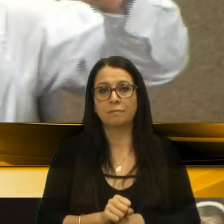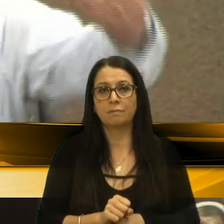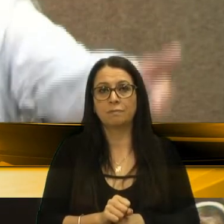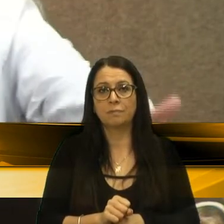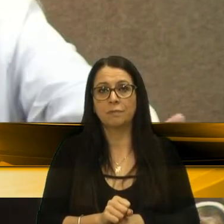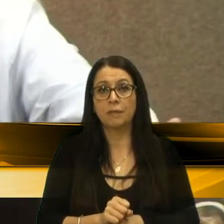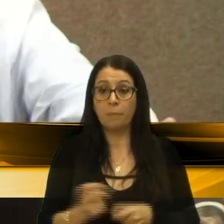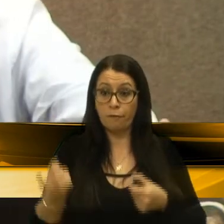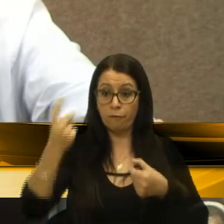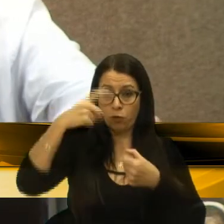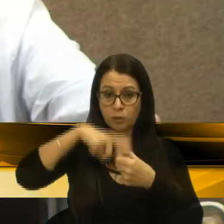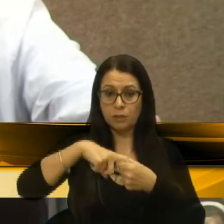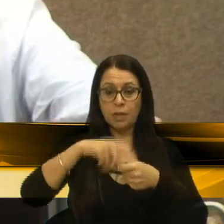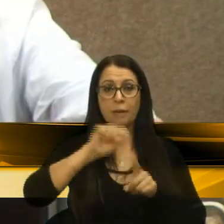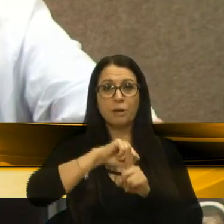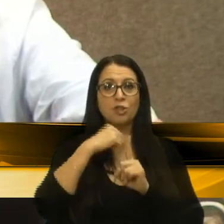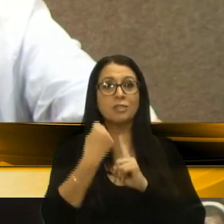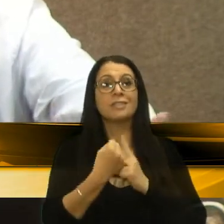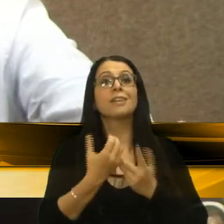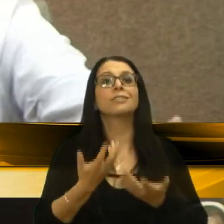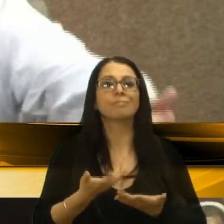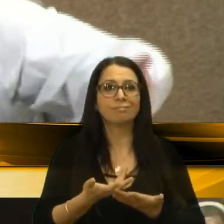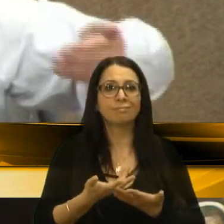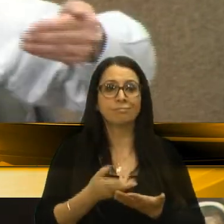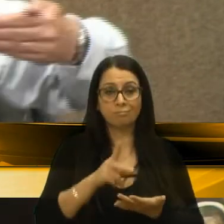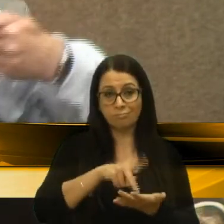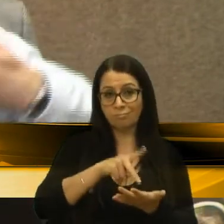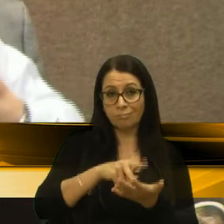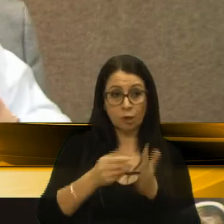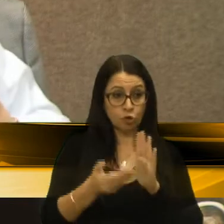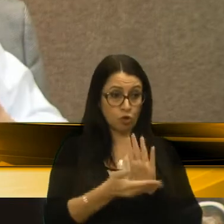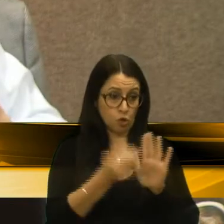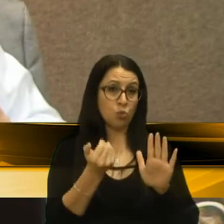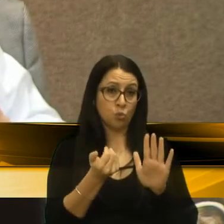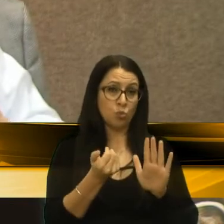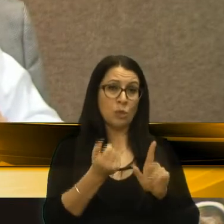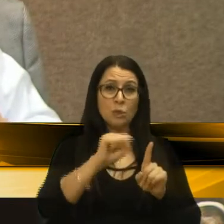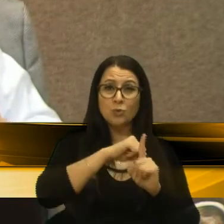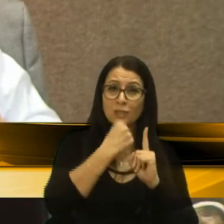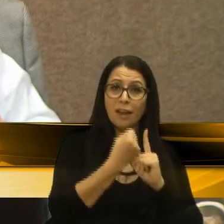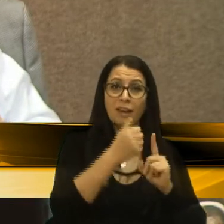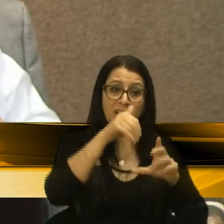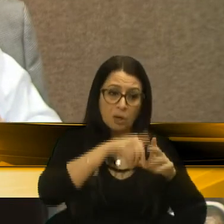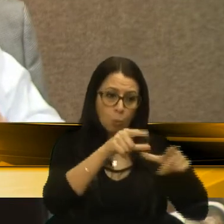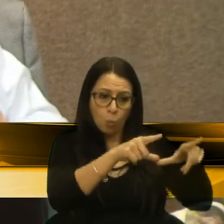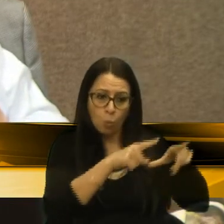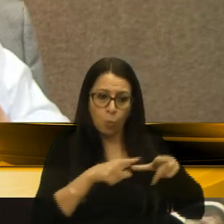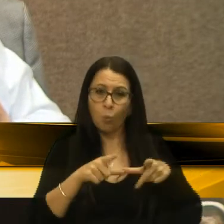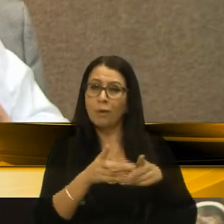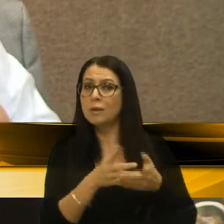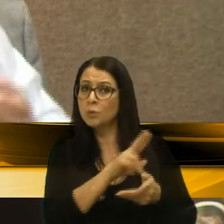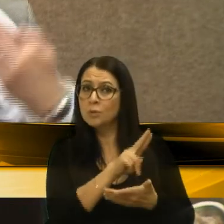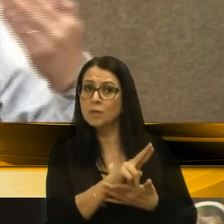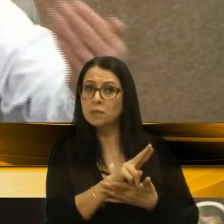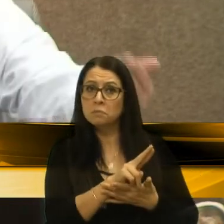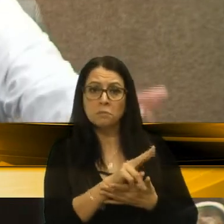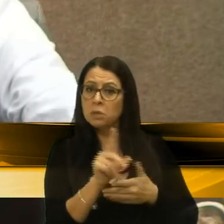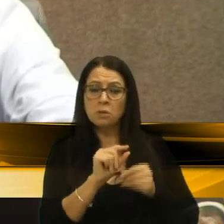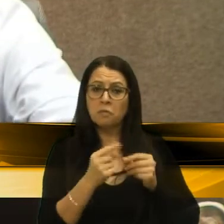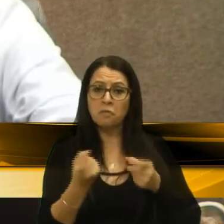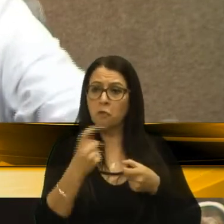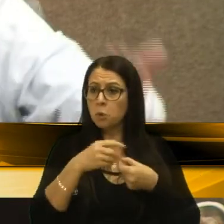devolução para a sociedade? Na verdade, se tirou a sociedade dentro desses locais e não está se